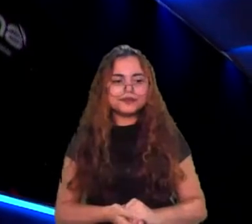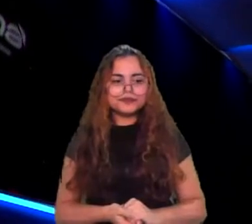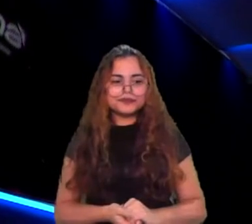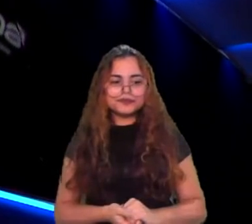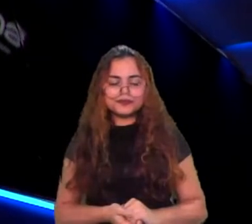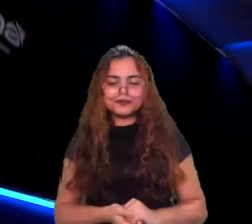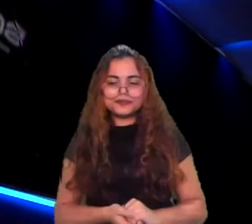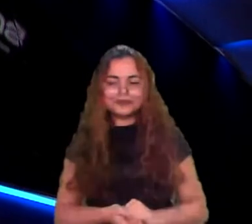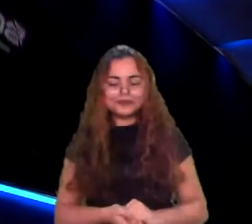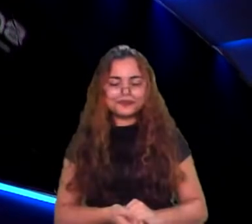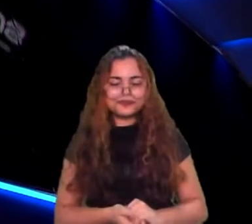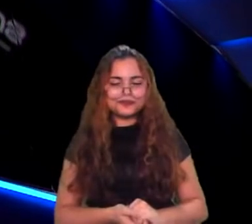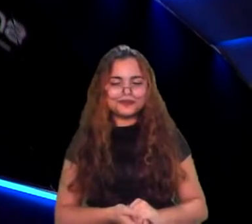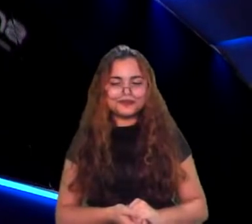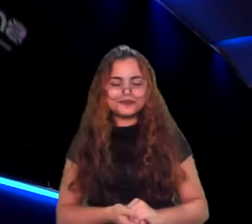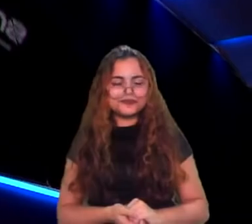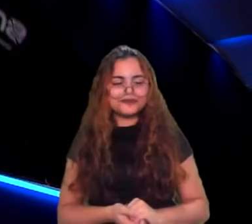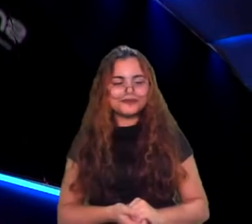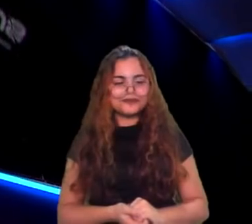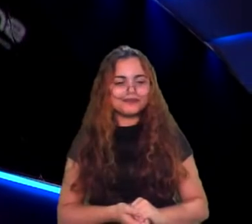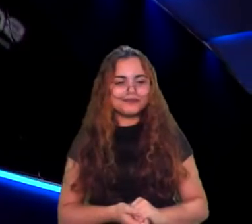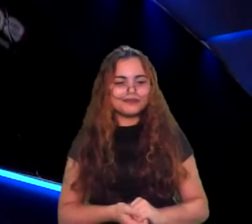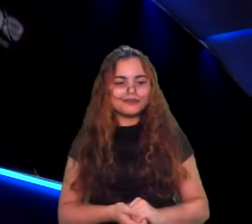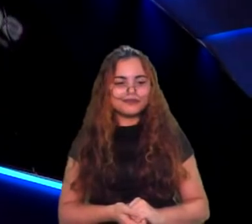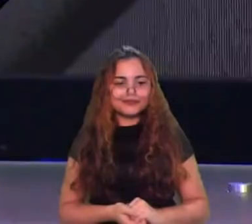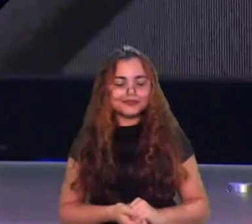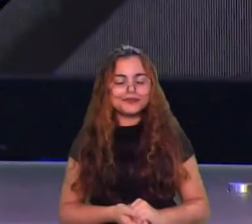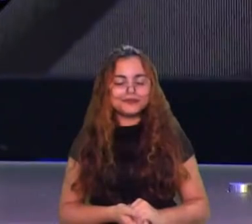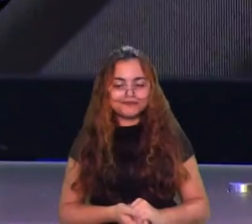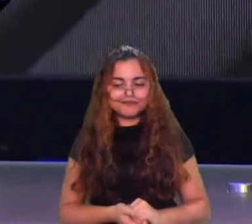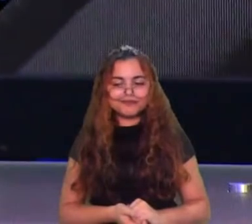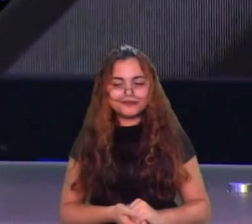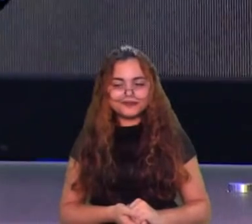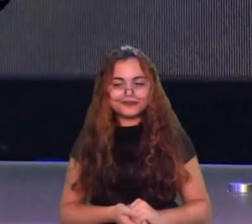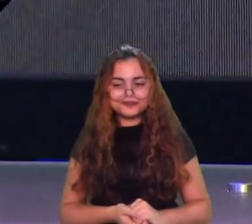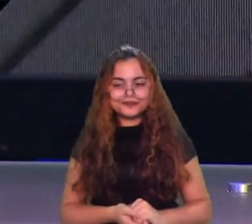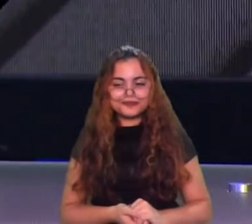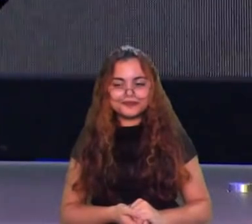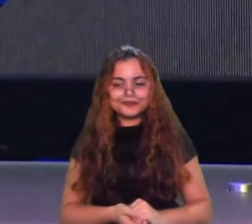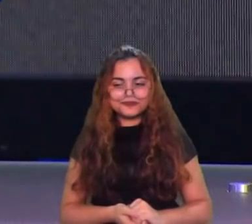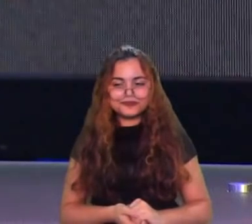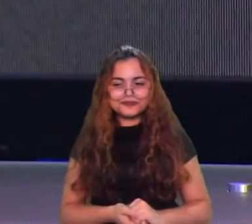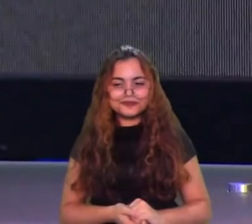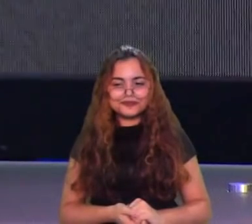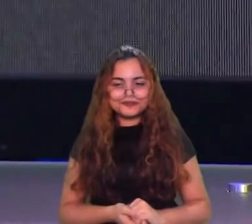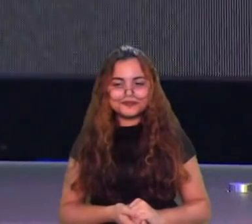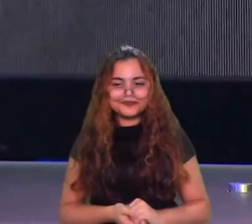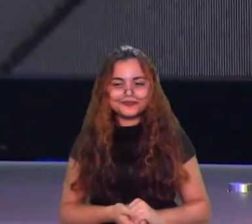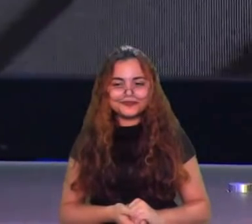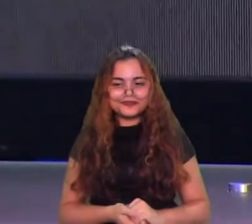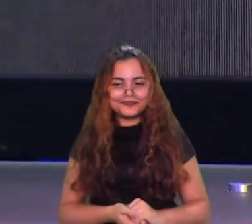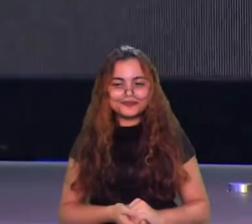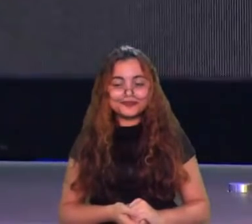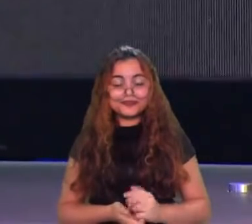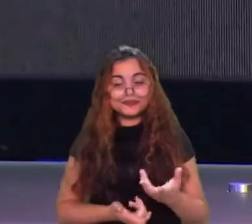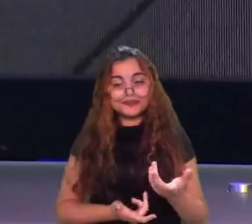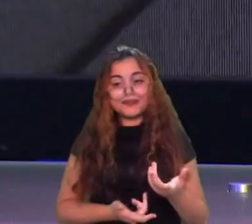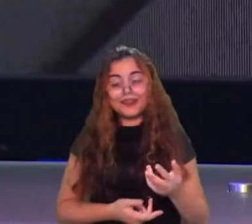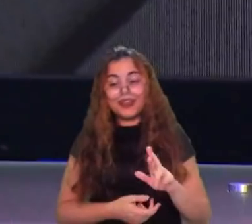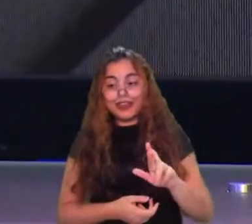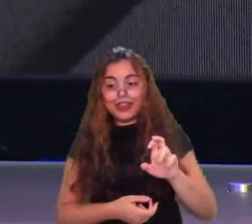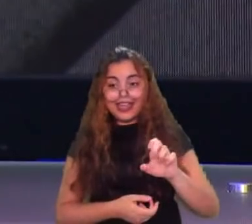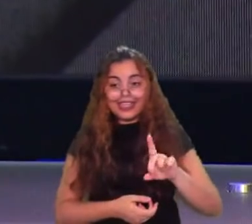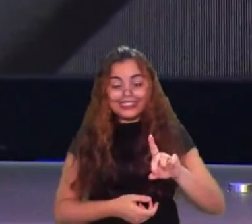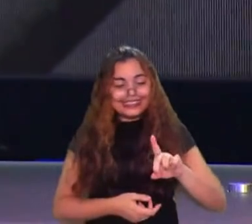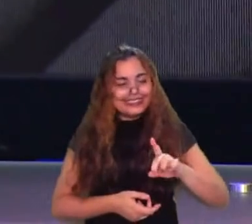Olha só, sofreu desgraças aí. É, assim, a Red me machucou ontem. Mas assim, a gente, pô, todo mundo aqui